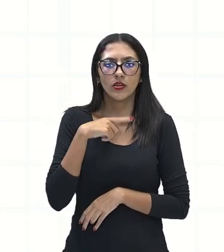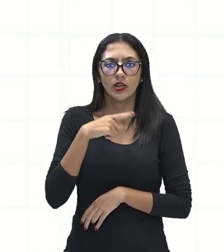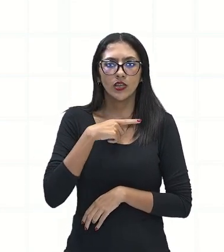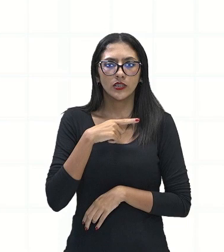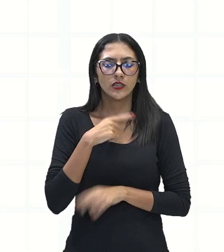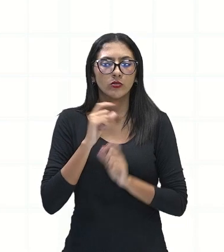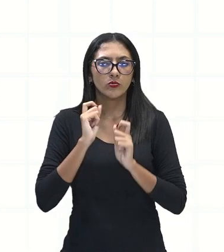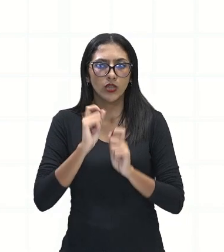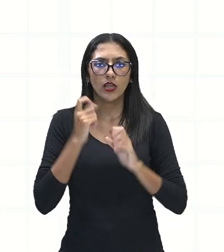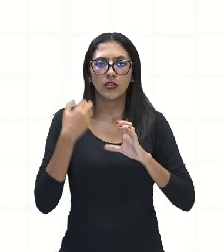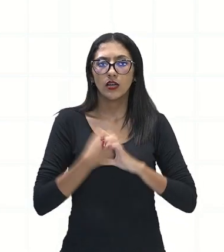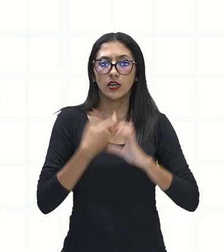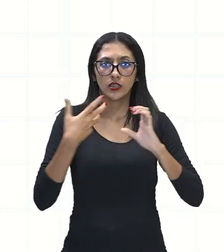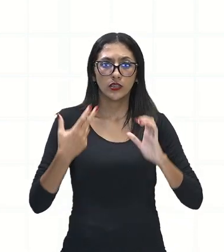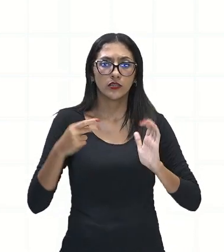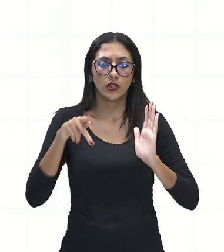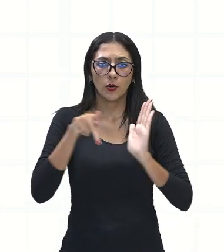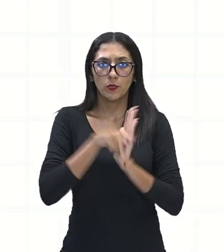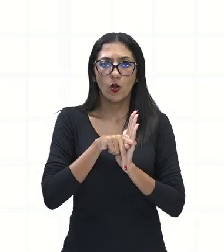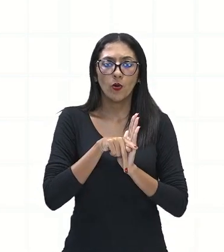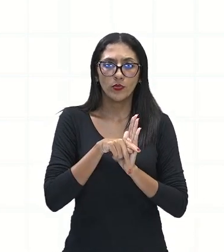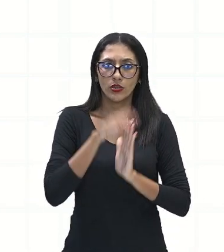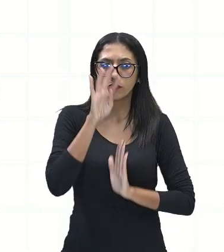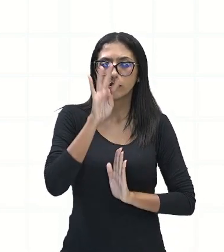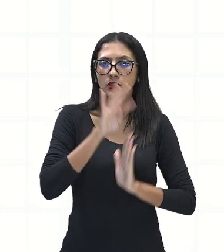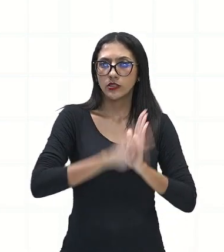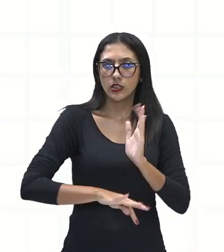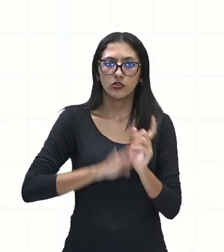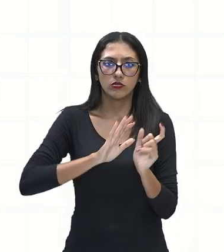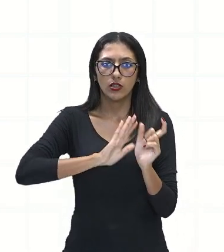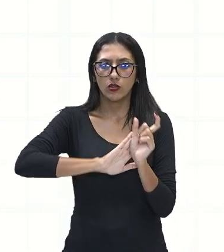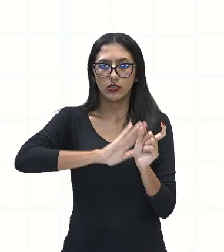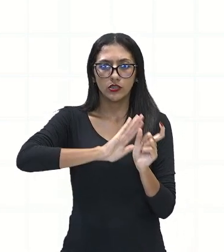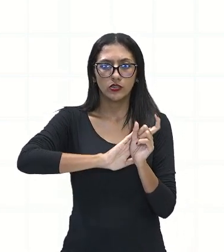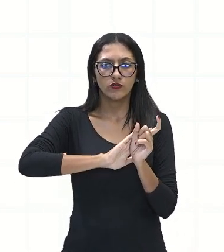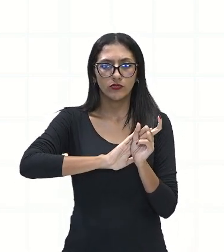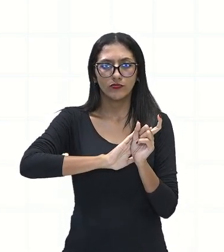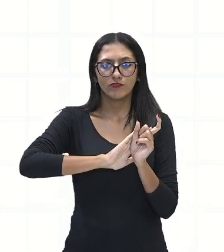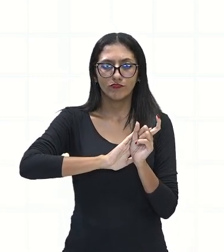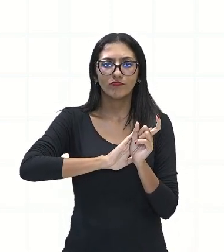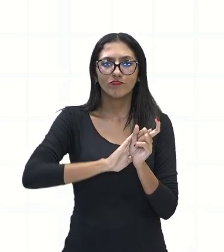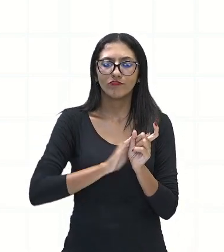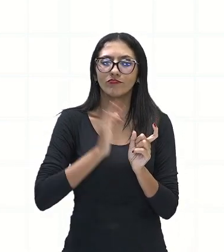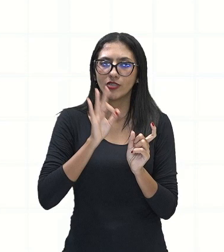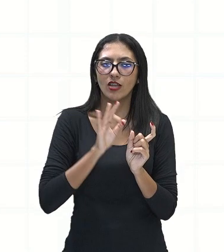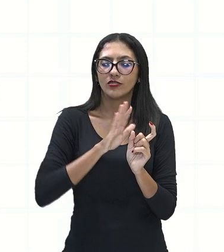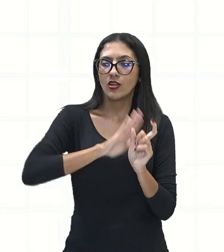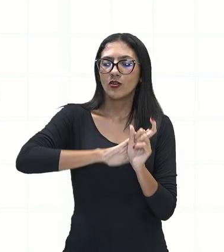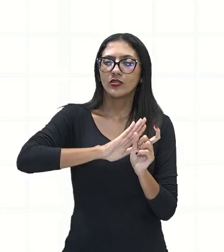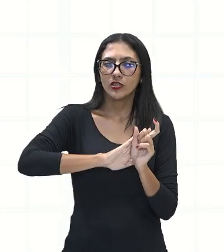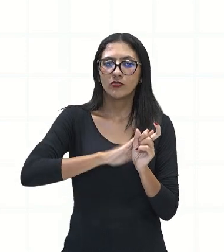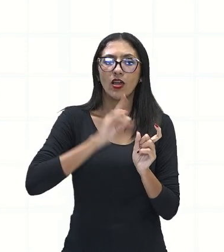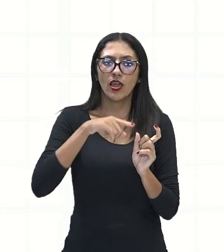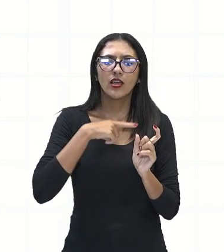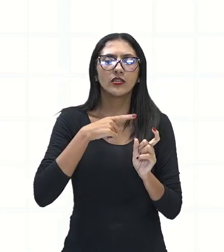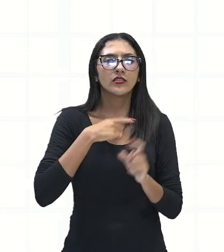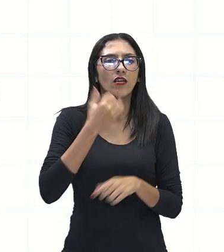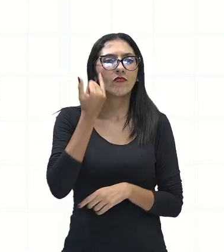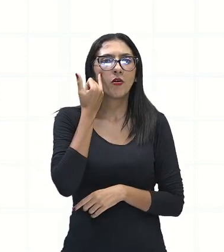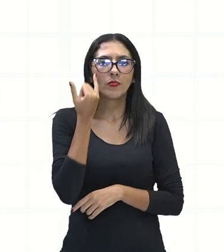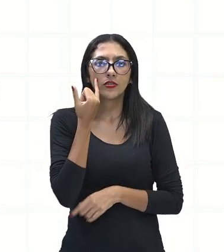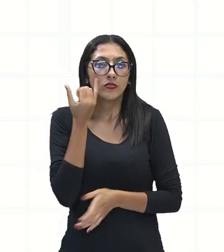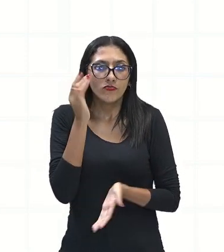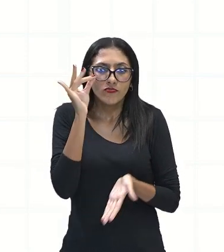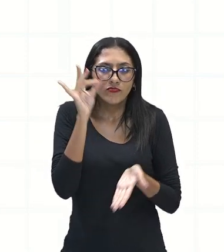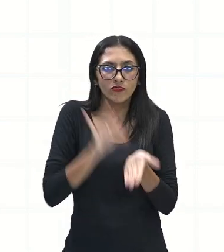nas características do texto denotativo. Tá? O texto denotativo é aquele que traz informações reais.